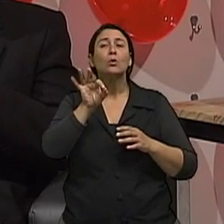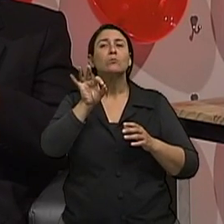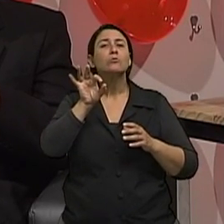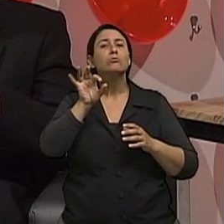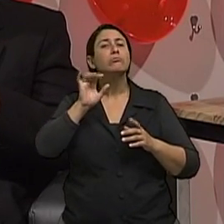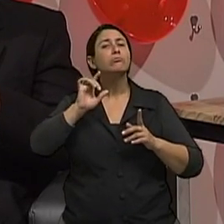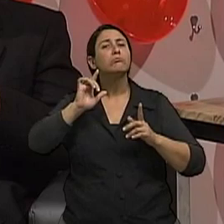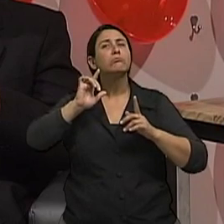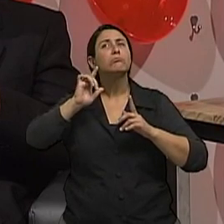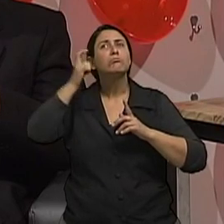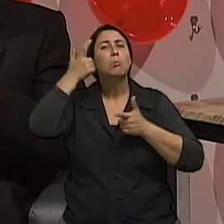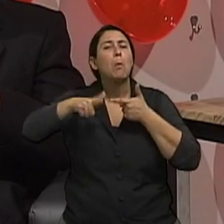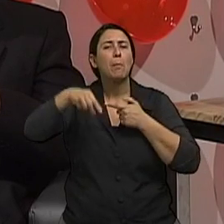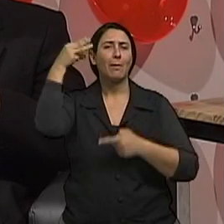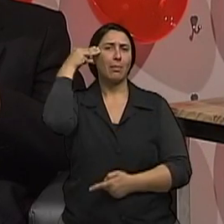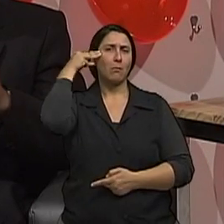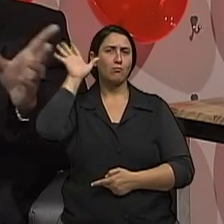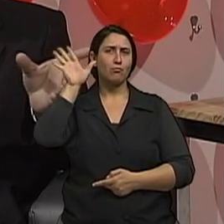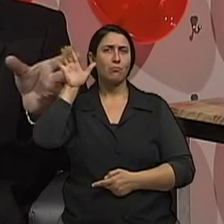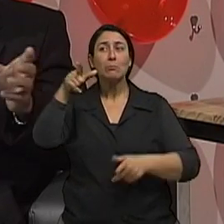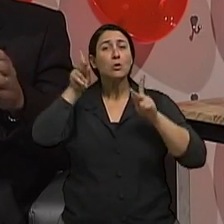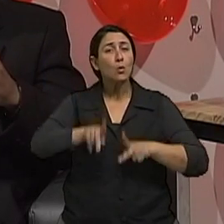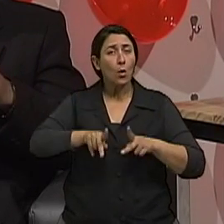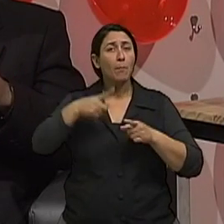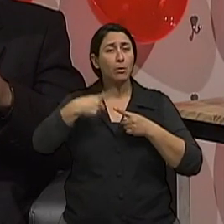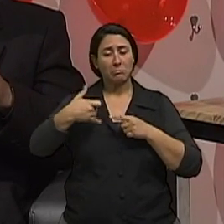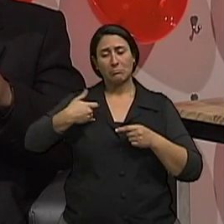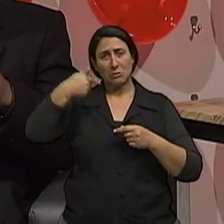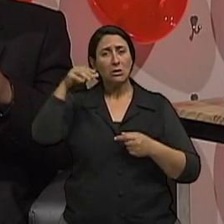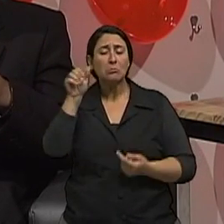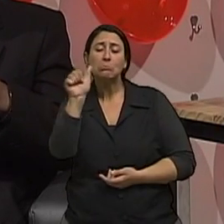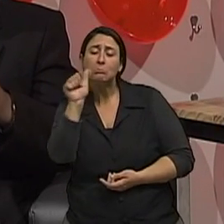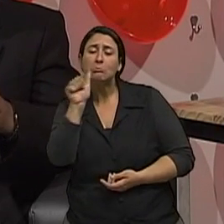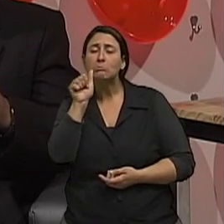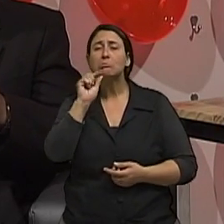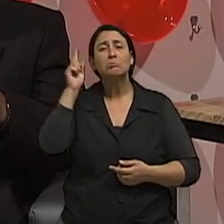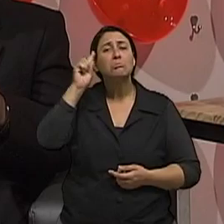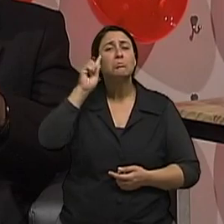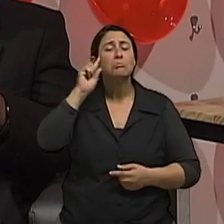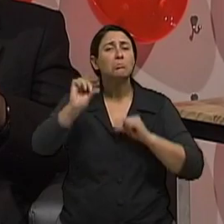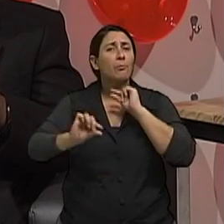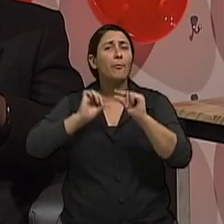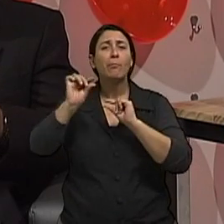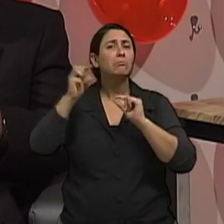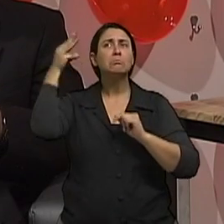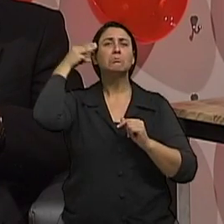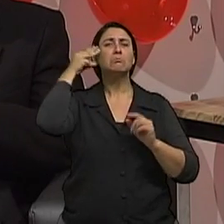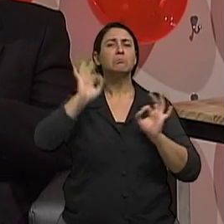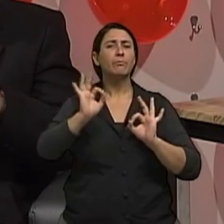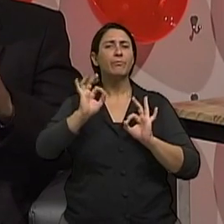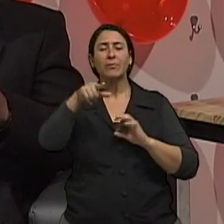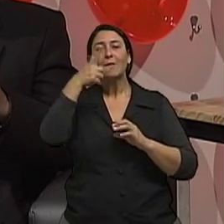de desenvolver demência, né, tá. Esse estudo mostrou 40%, uma chance 40% menor de desenvolver demência do tipo